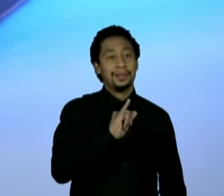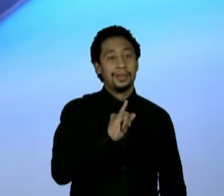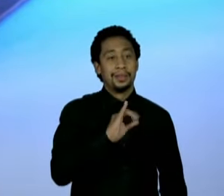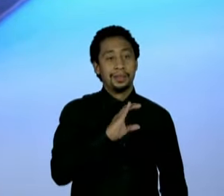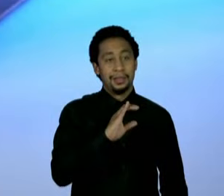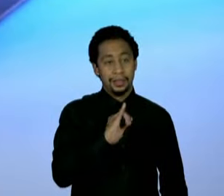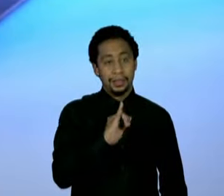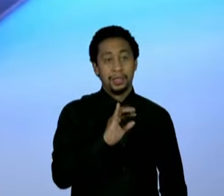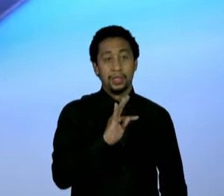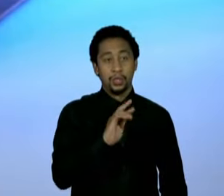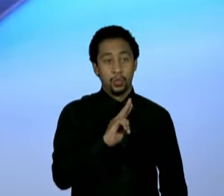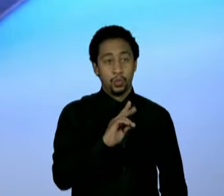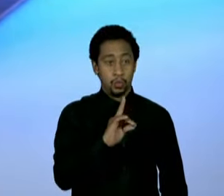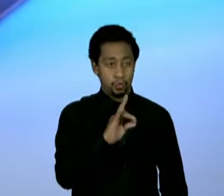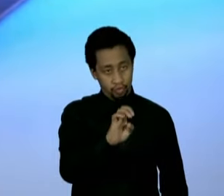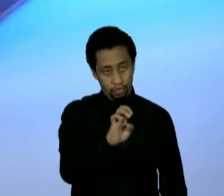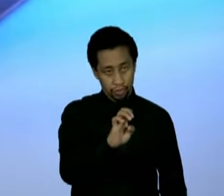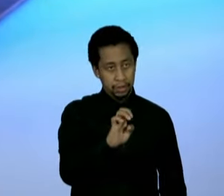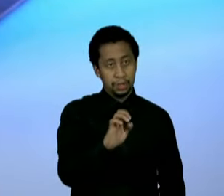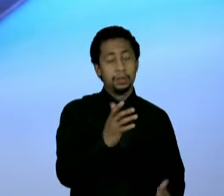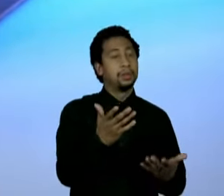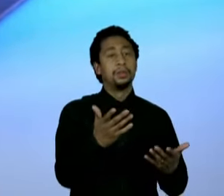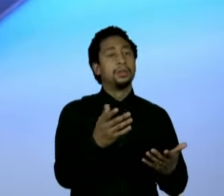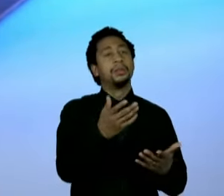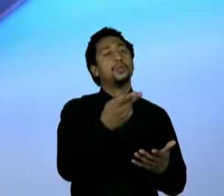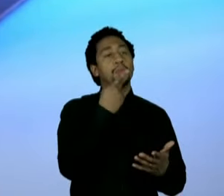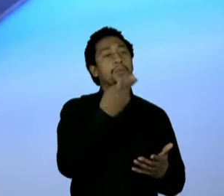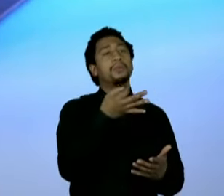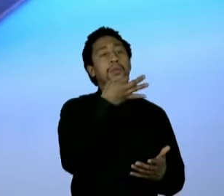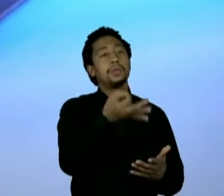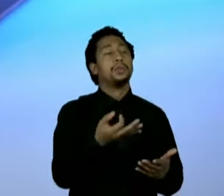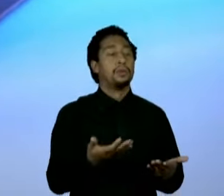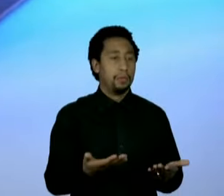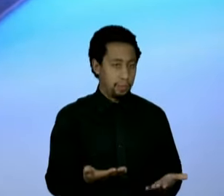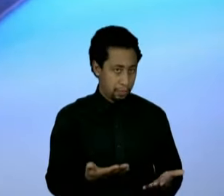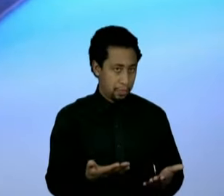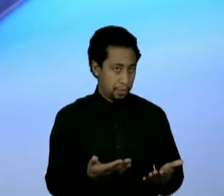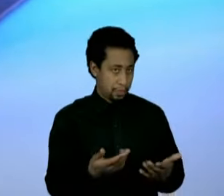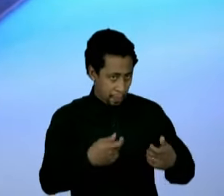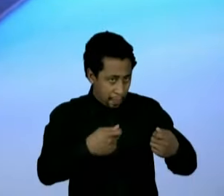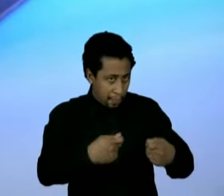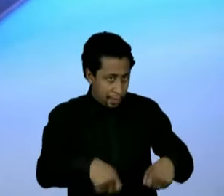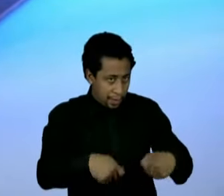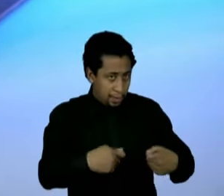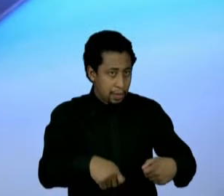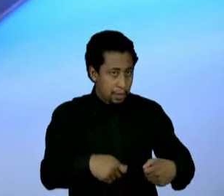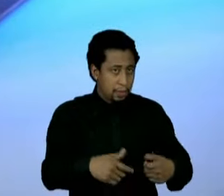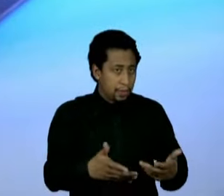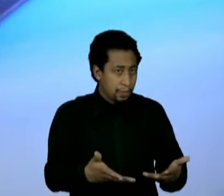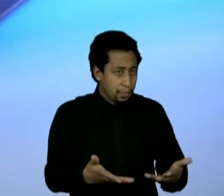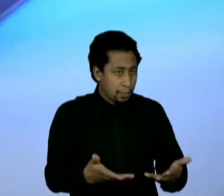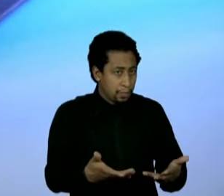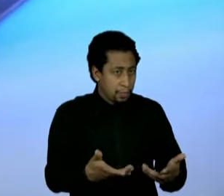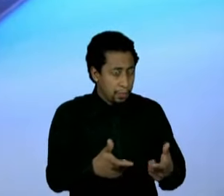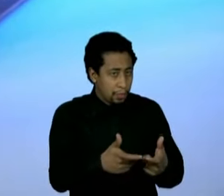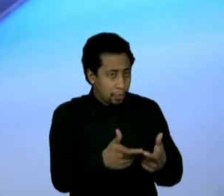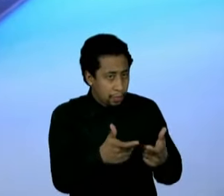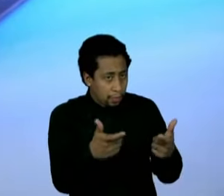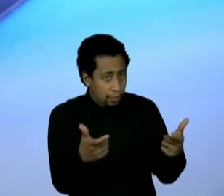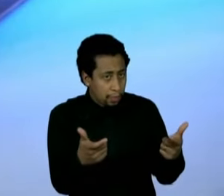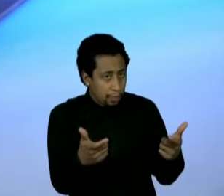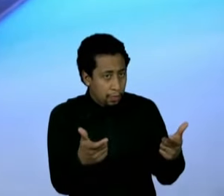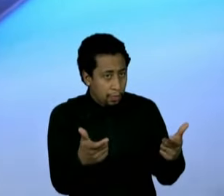atividade de garantia da lei e da ordem, o senhor acha que é necessário se ampliar o